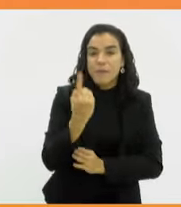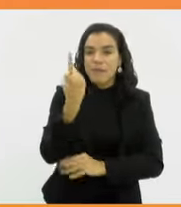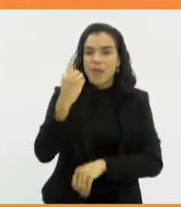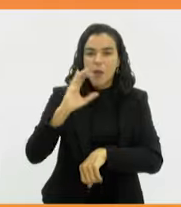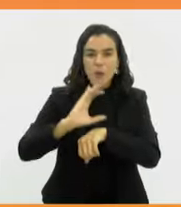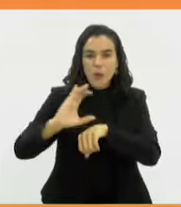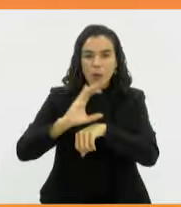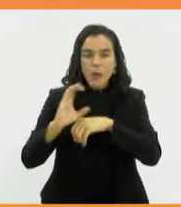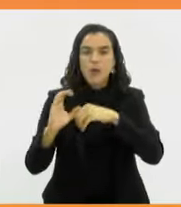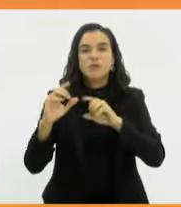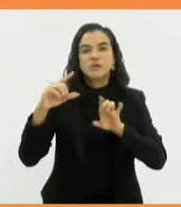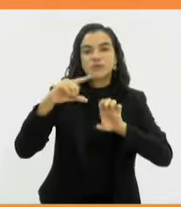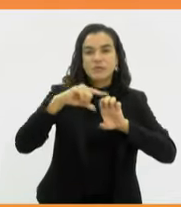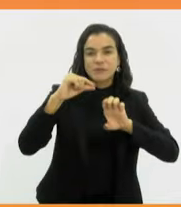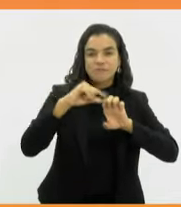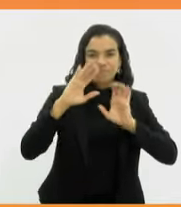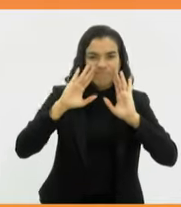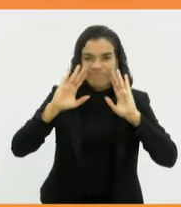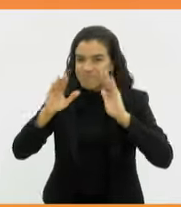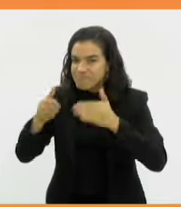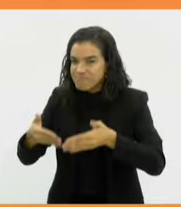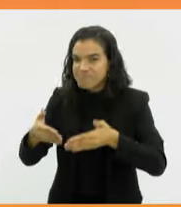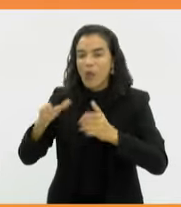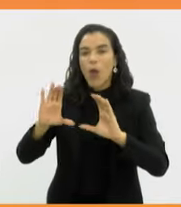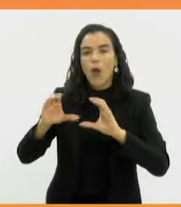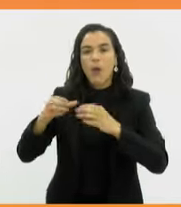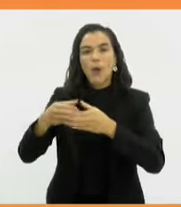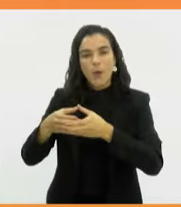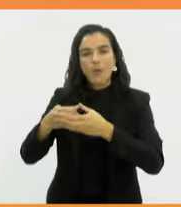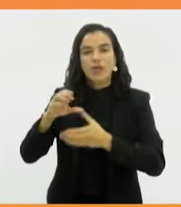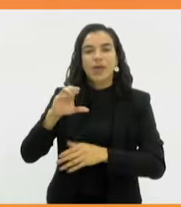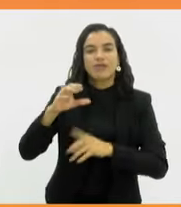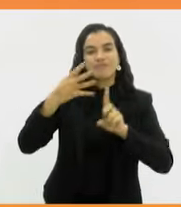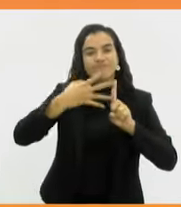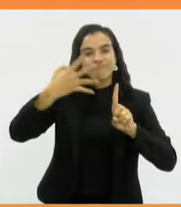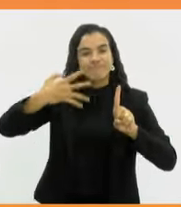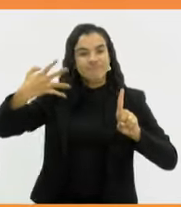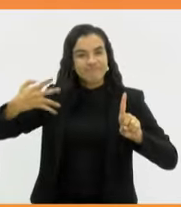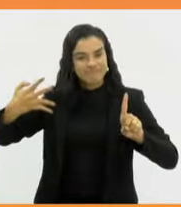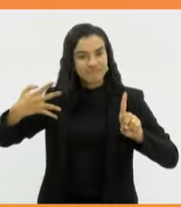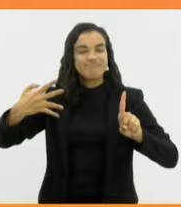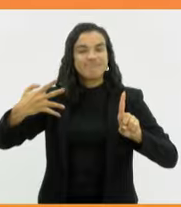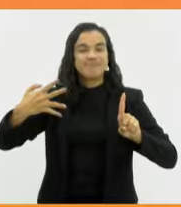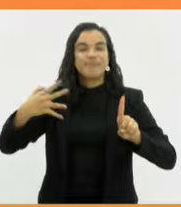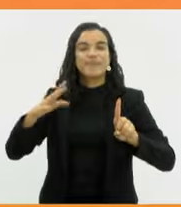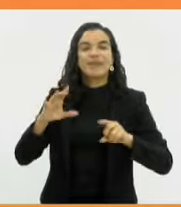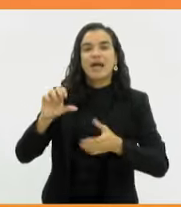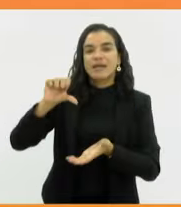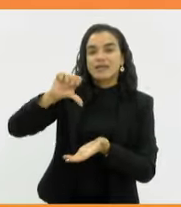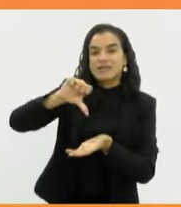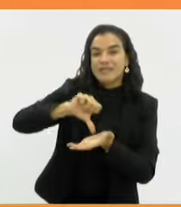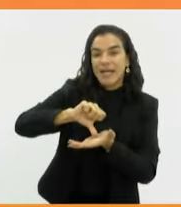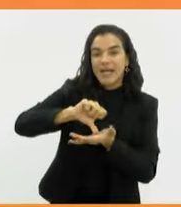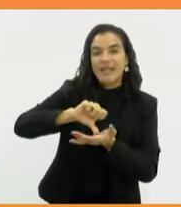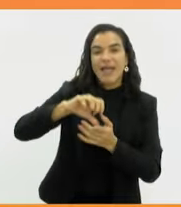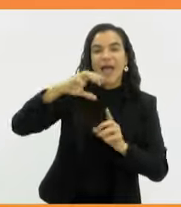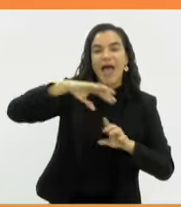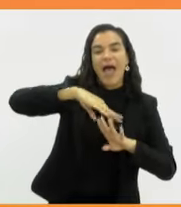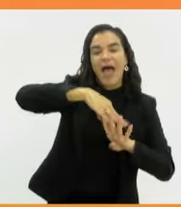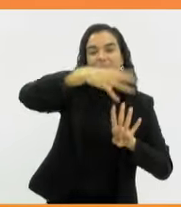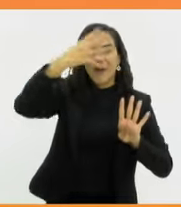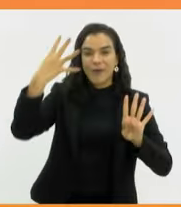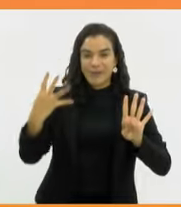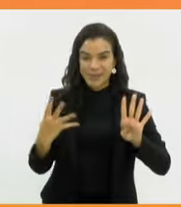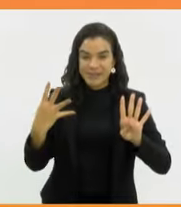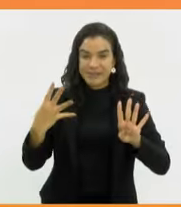de empreendedorismo direcionado exclusivamente para a comunidade LGBTQIA+, na sede do Grupo Arco-Íris, no centro